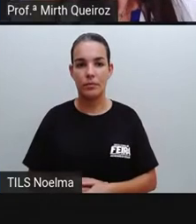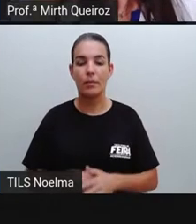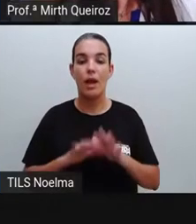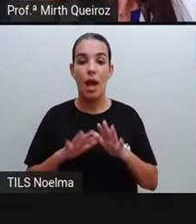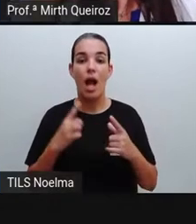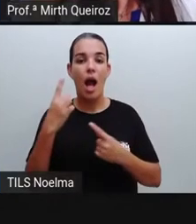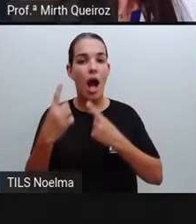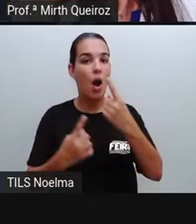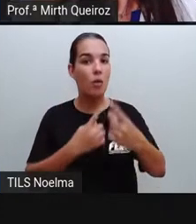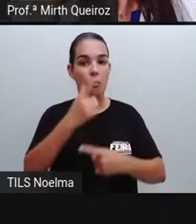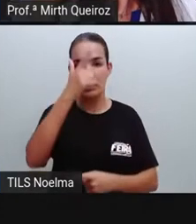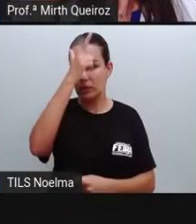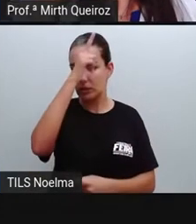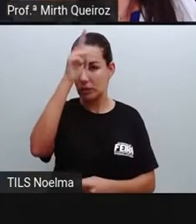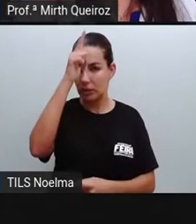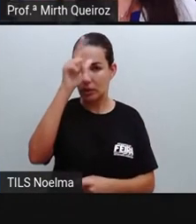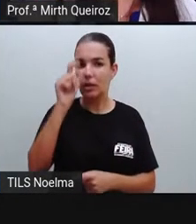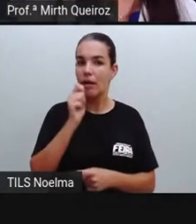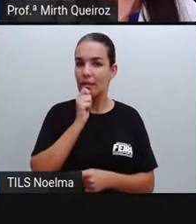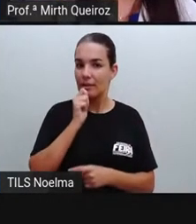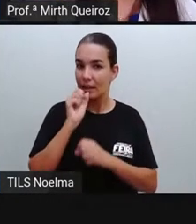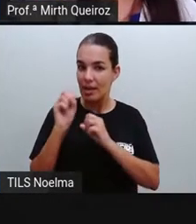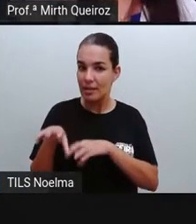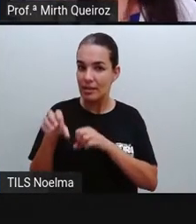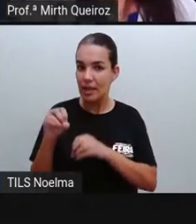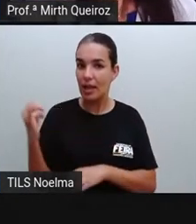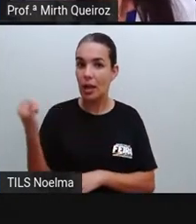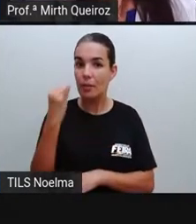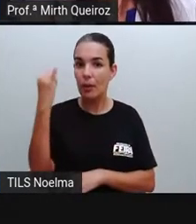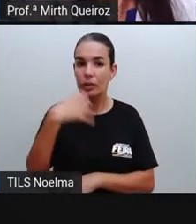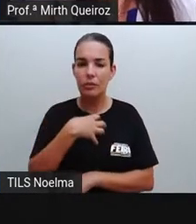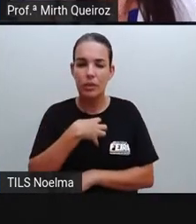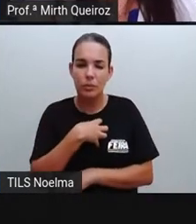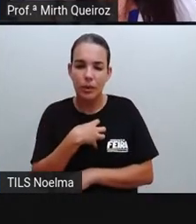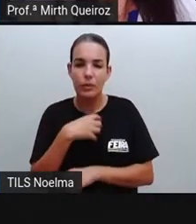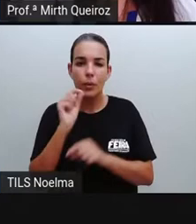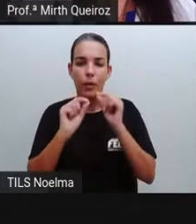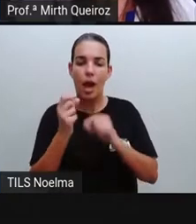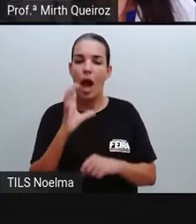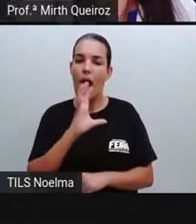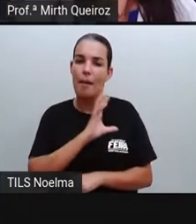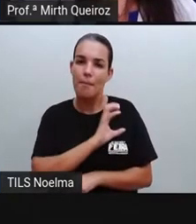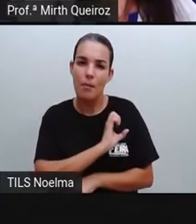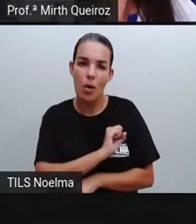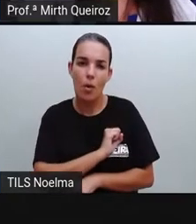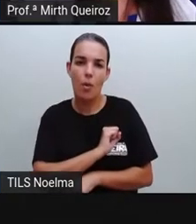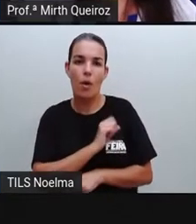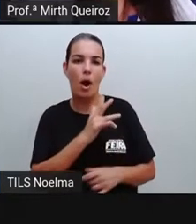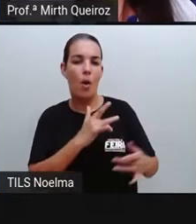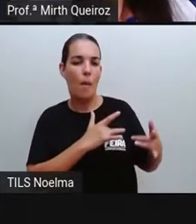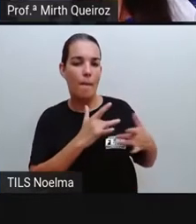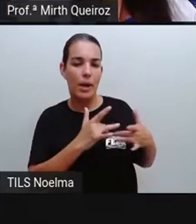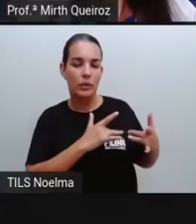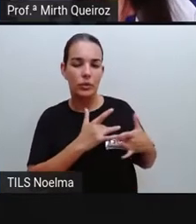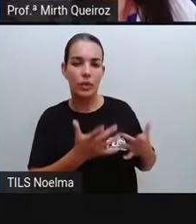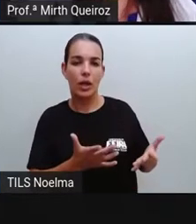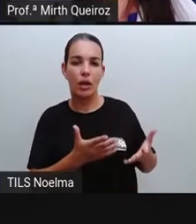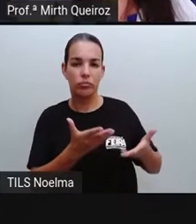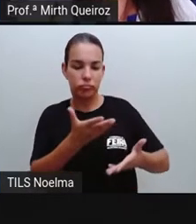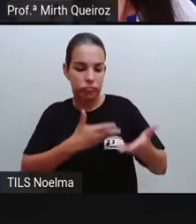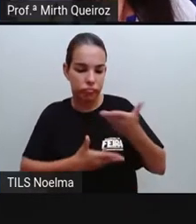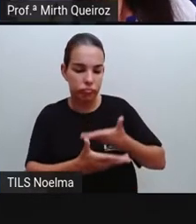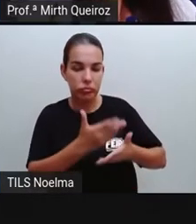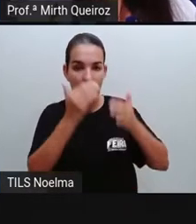Algumas das lendas ainda ensinam a importância dos sentimentos, como o amor, a paixão, né? Compaixão,